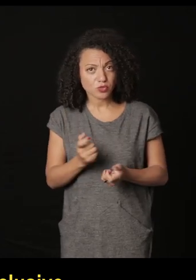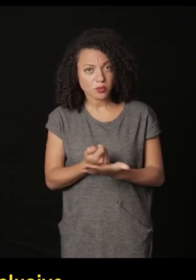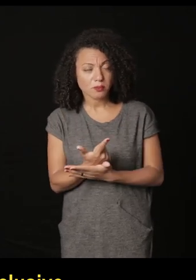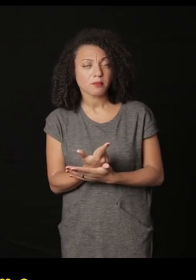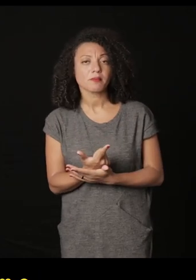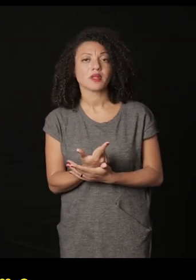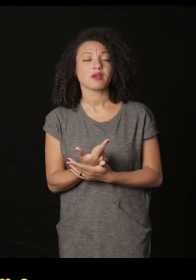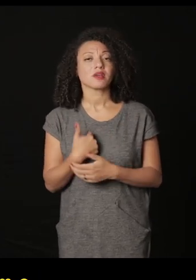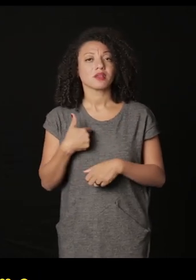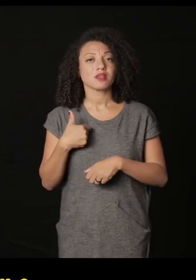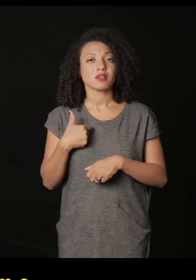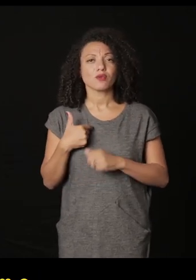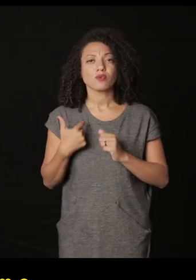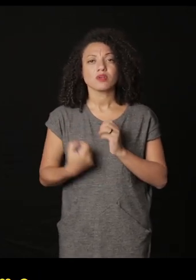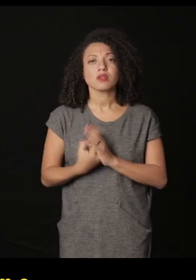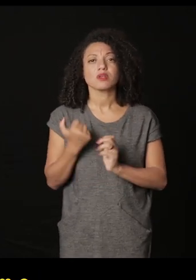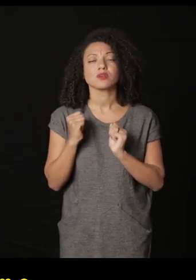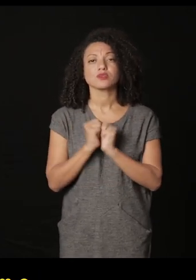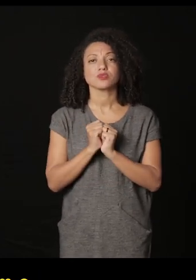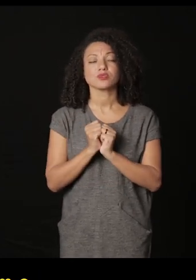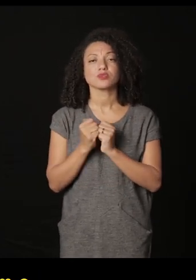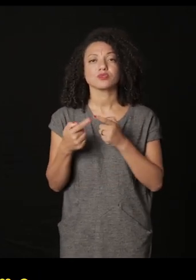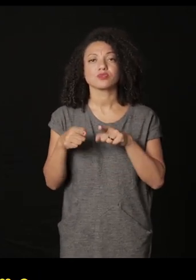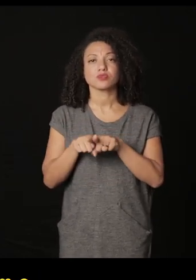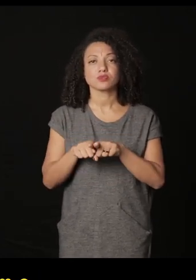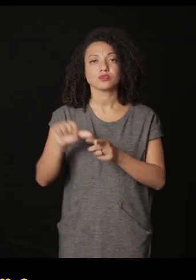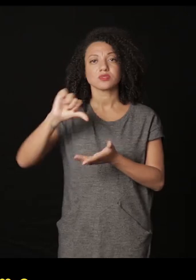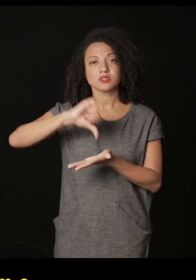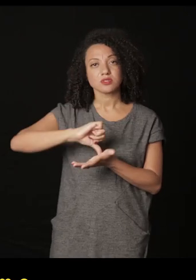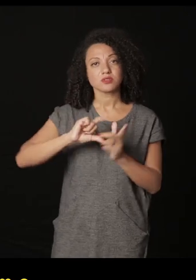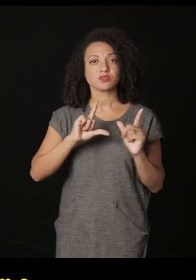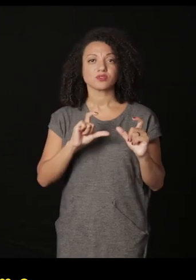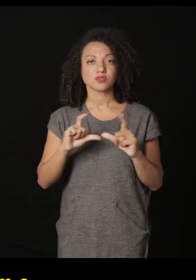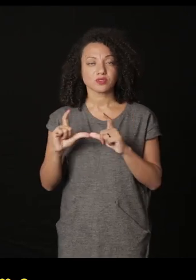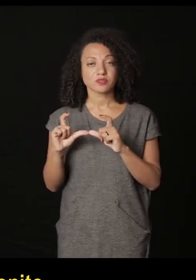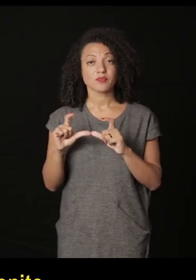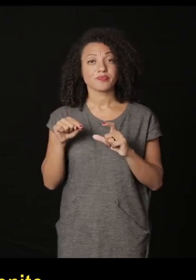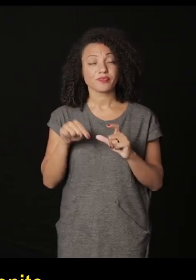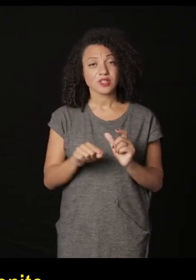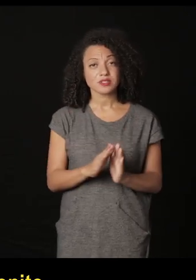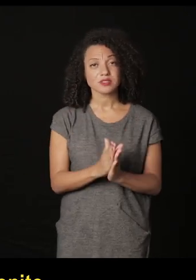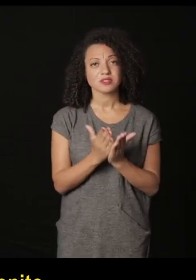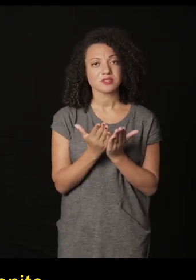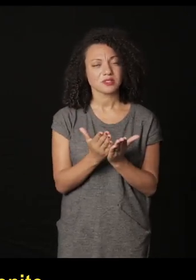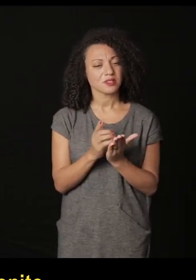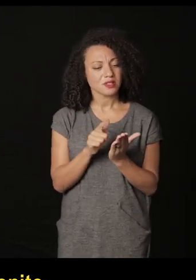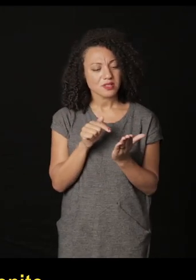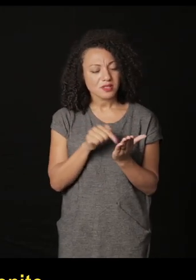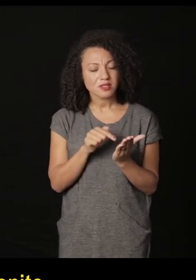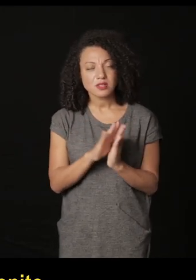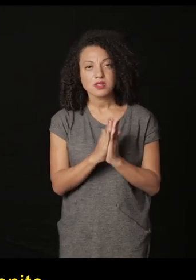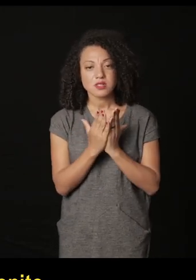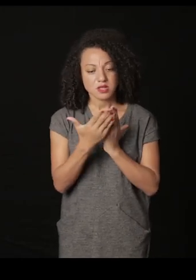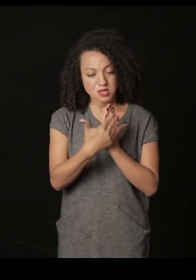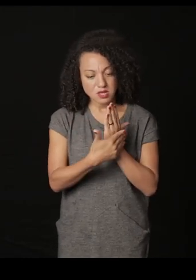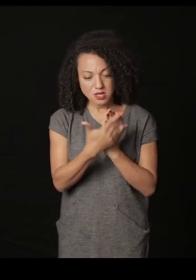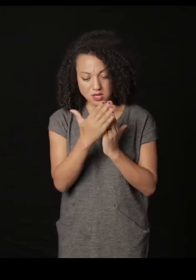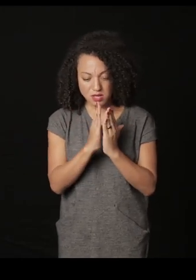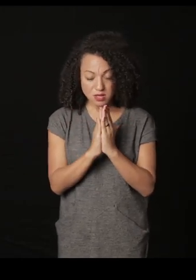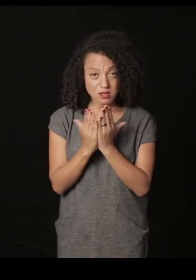adquirir que foi feito em parceria com o centro de fotografia que é um livro objeto super bonito